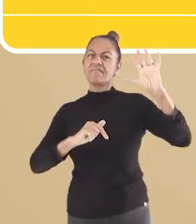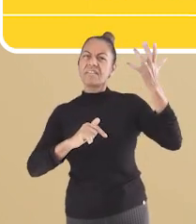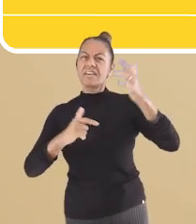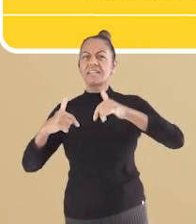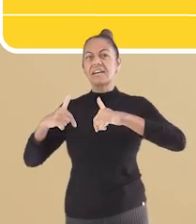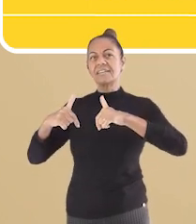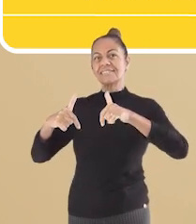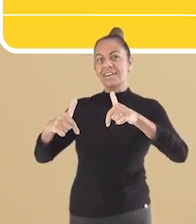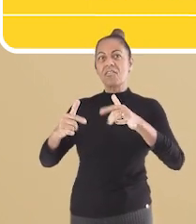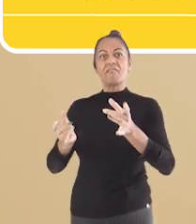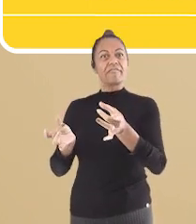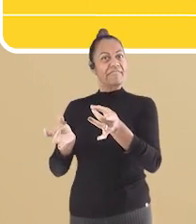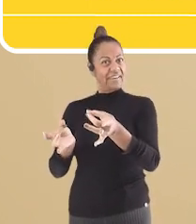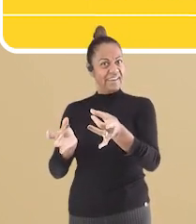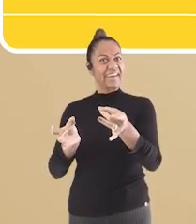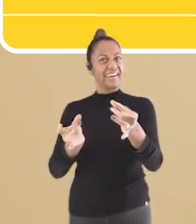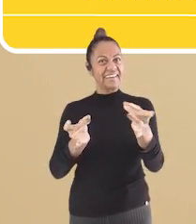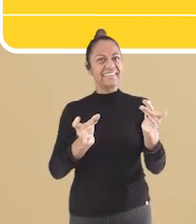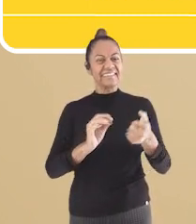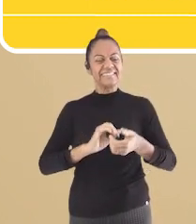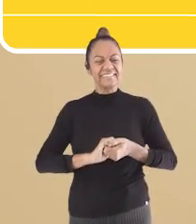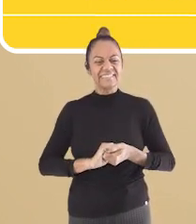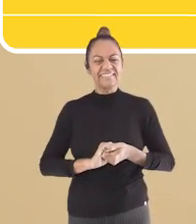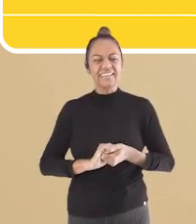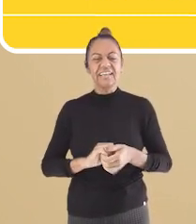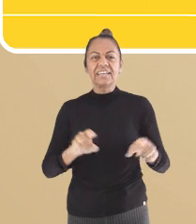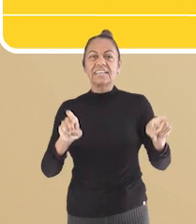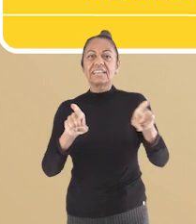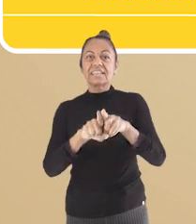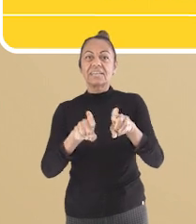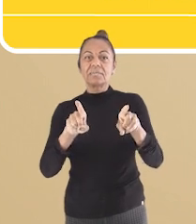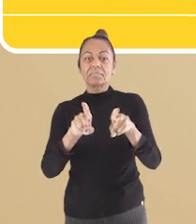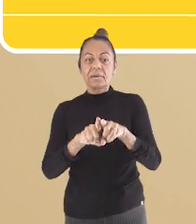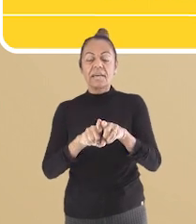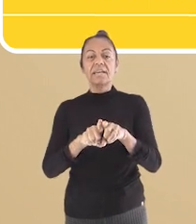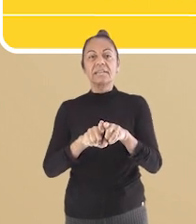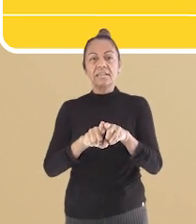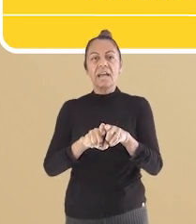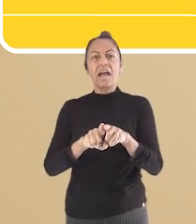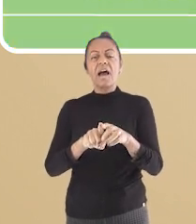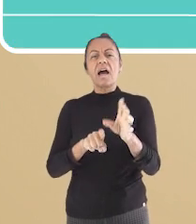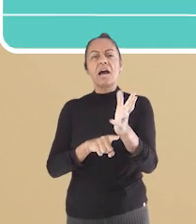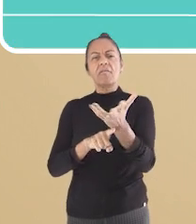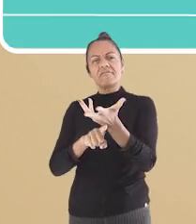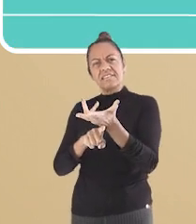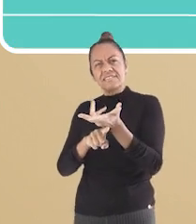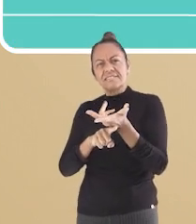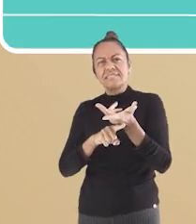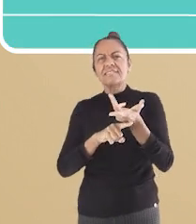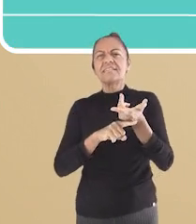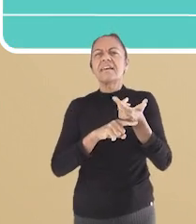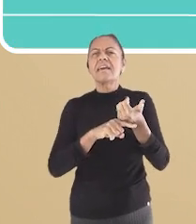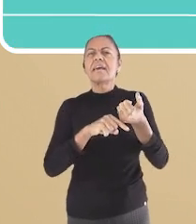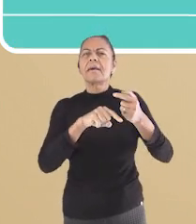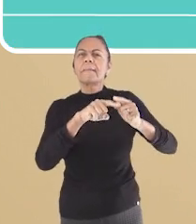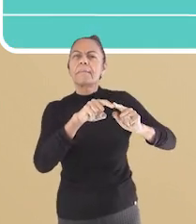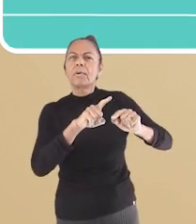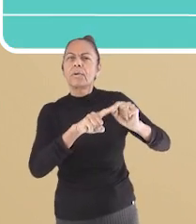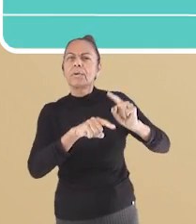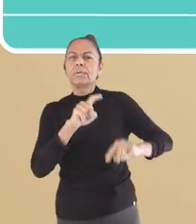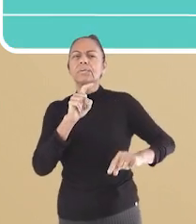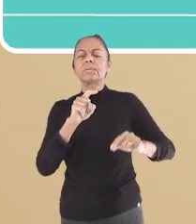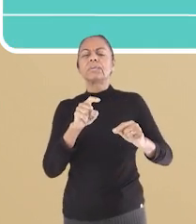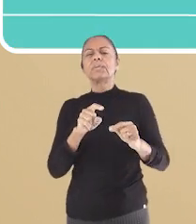ou oferecer algum produto, serviço, evento ou uma ação. Serve para nos